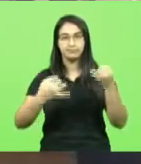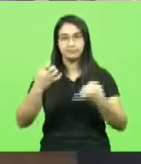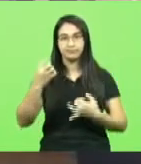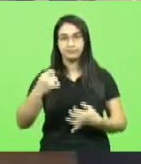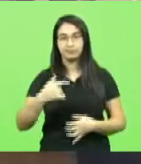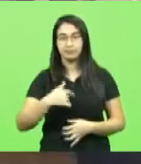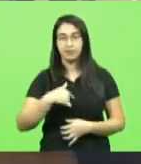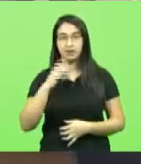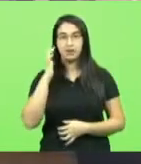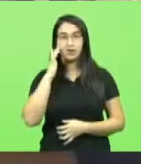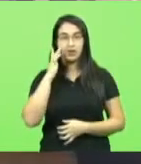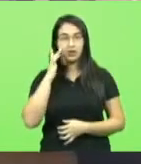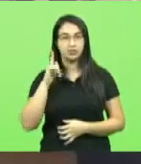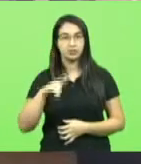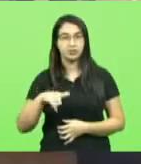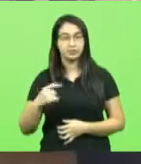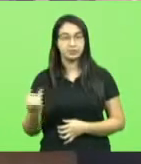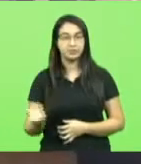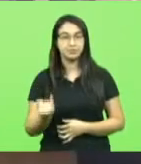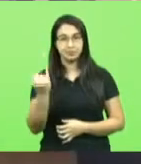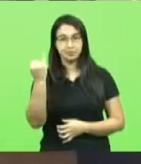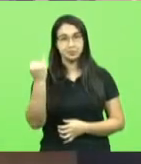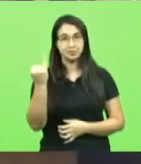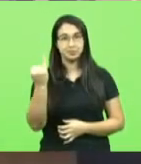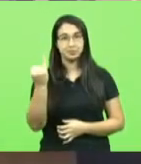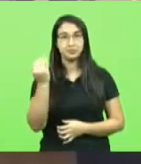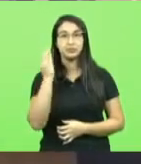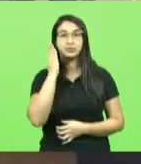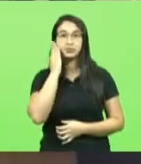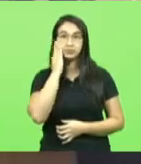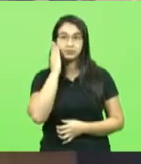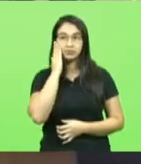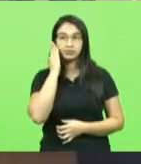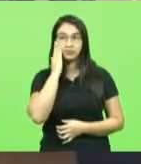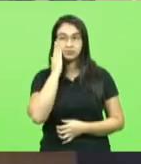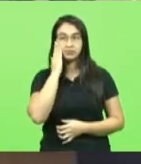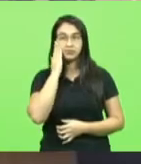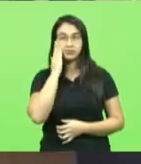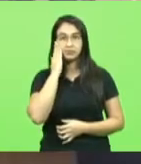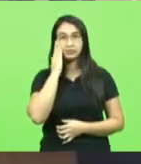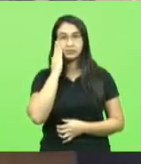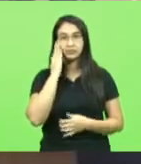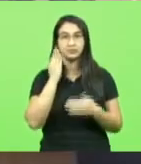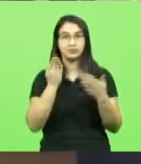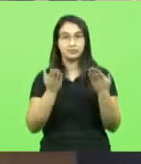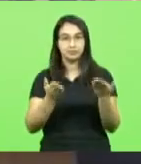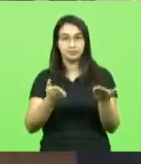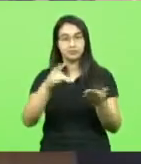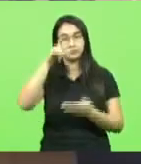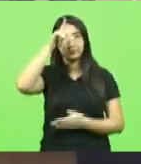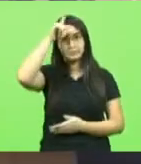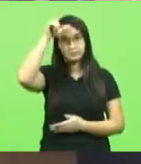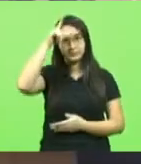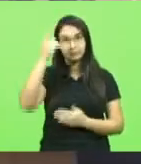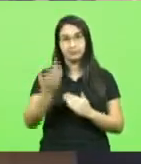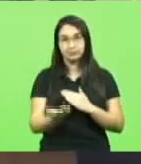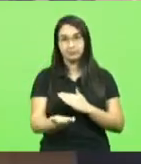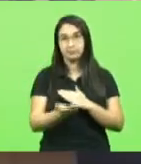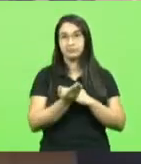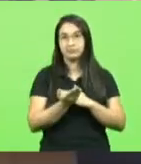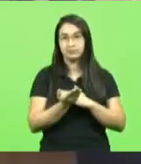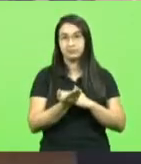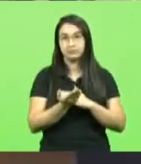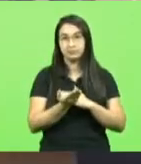extrema importância. Eu sei que o deputado sargento Lima vai me ajudar nesta minha colocação.